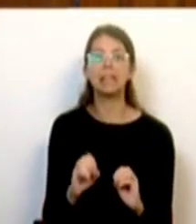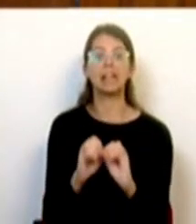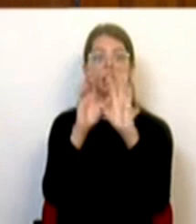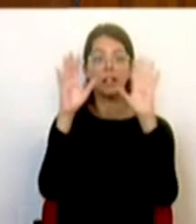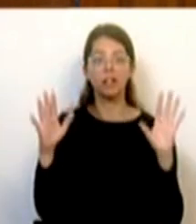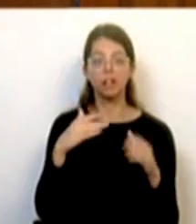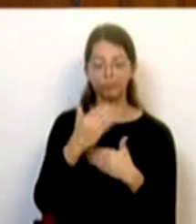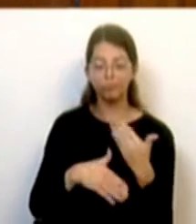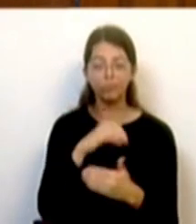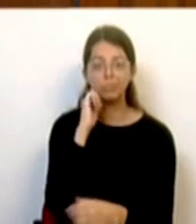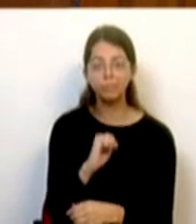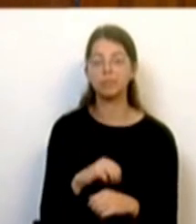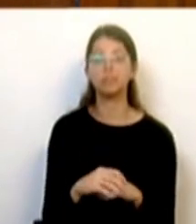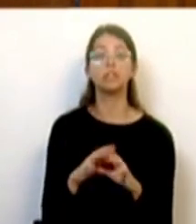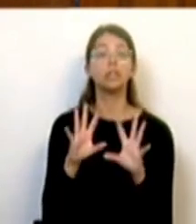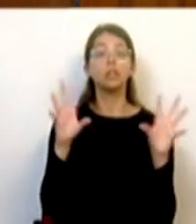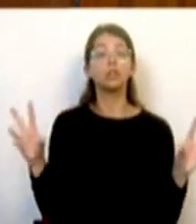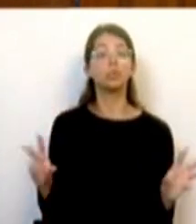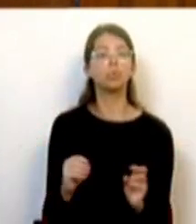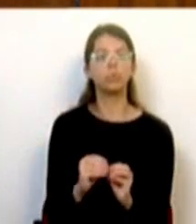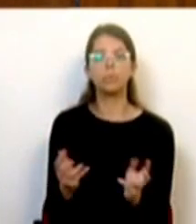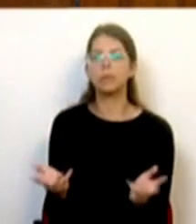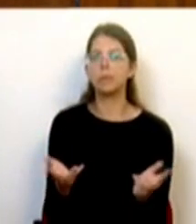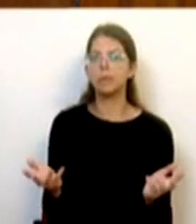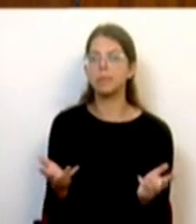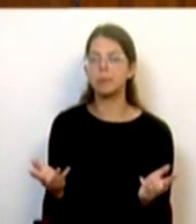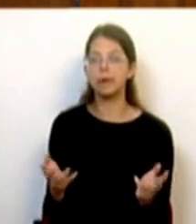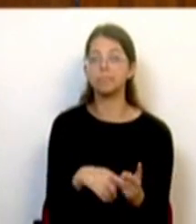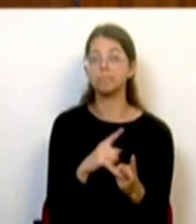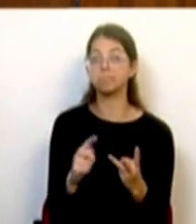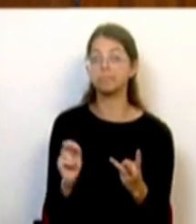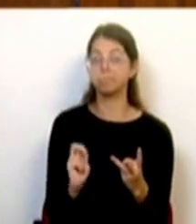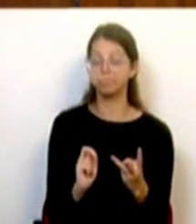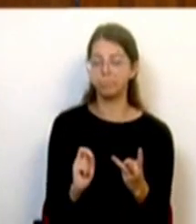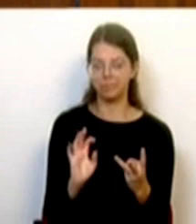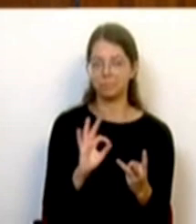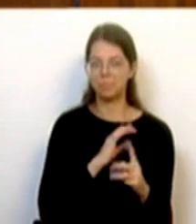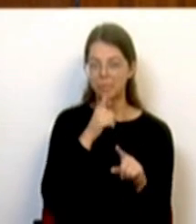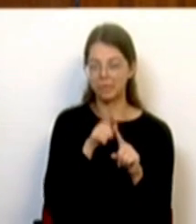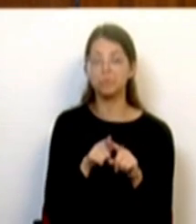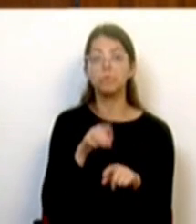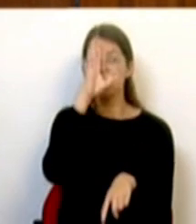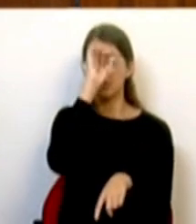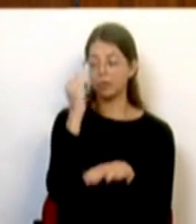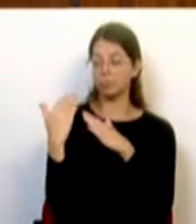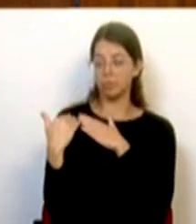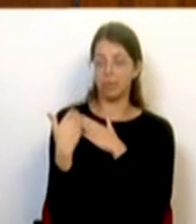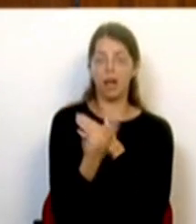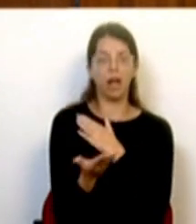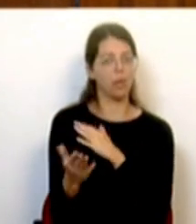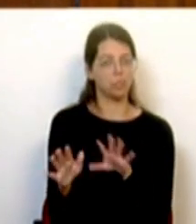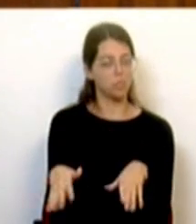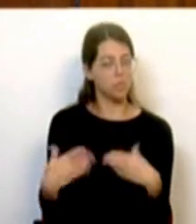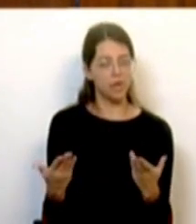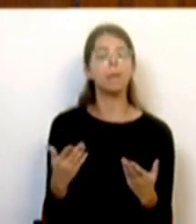aos procedimentos. E tudo isto porque, Sras. e Srs. Deputados, em terceiro lugar, porque qualquer Governo responsável tem